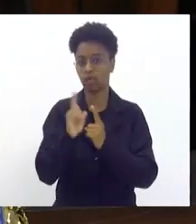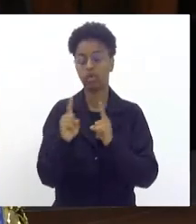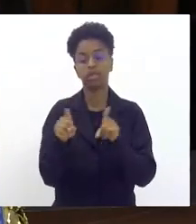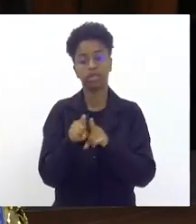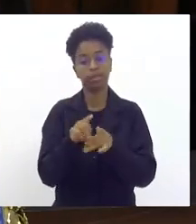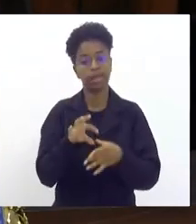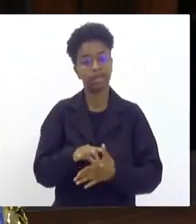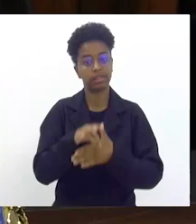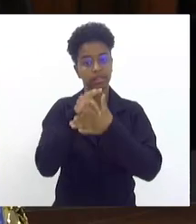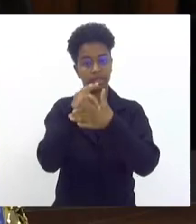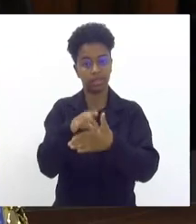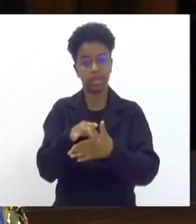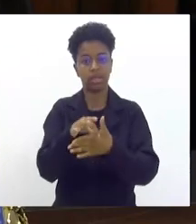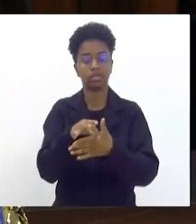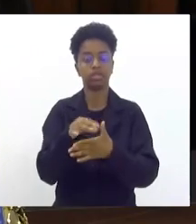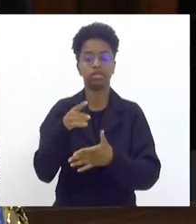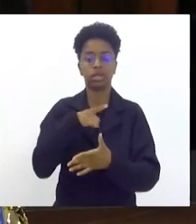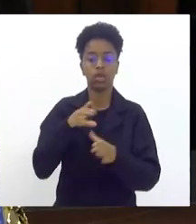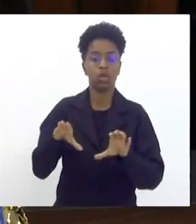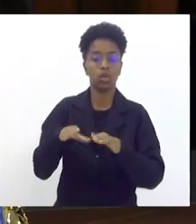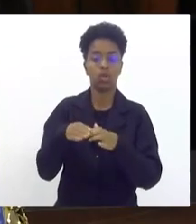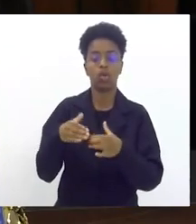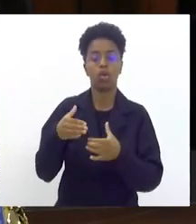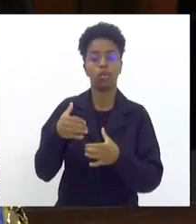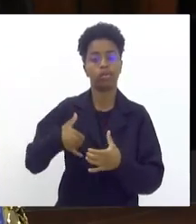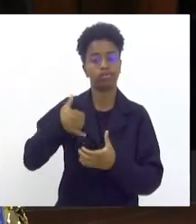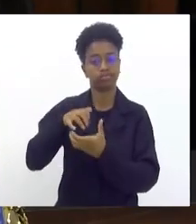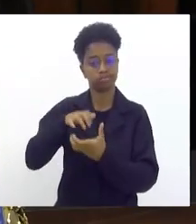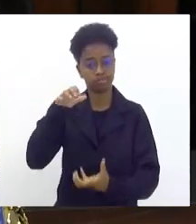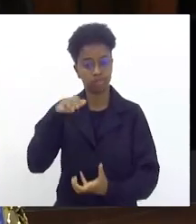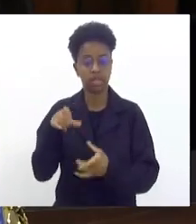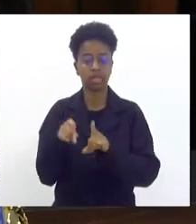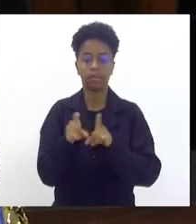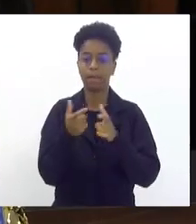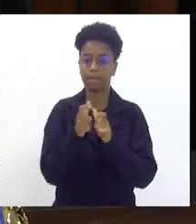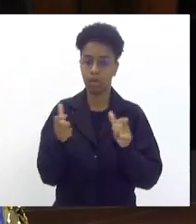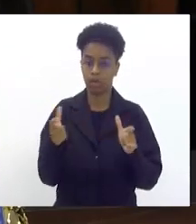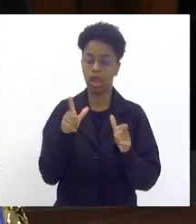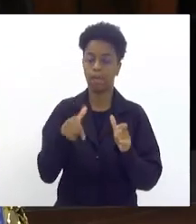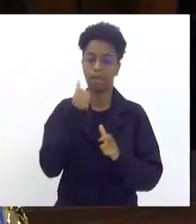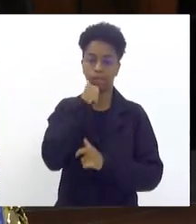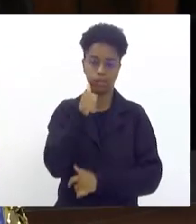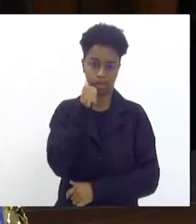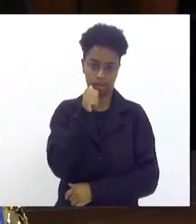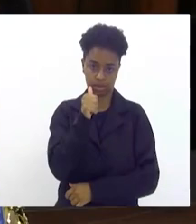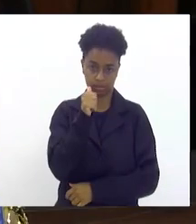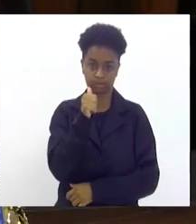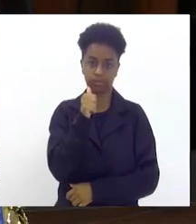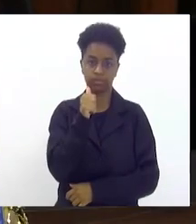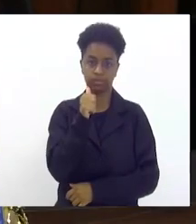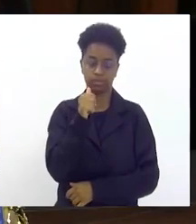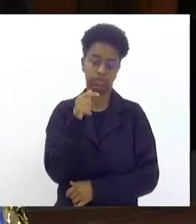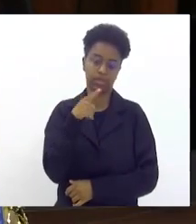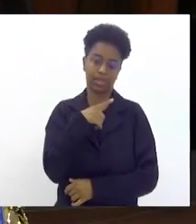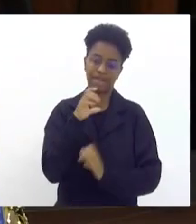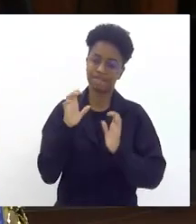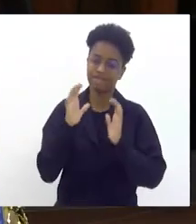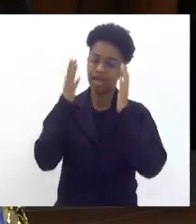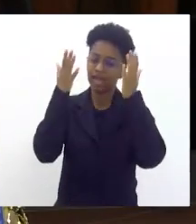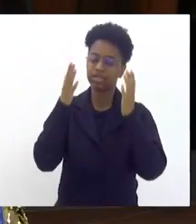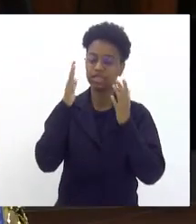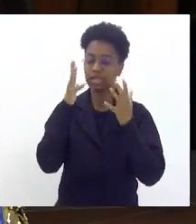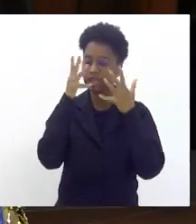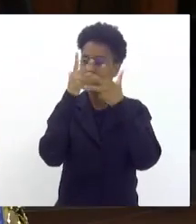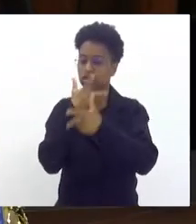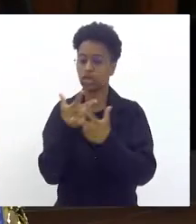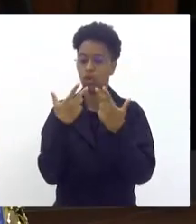lideranças com a nossa velha guarda que na sua maioria são compostas por mulheres numa festa tão linda como o